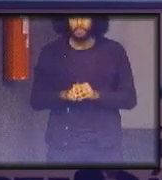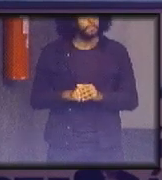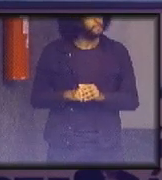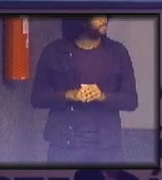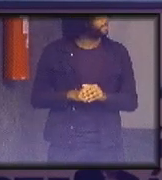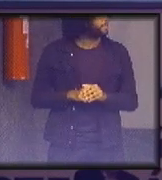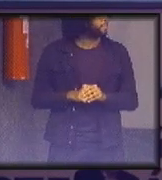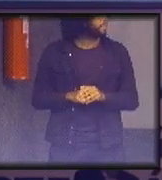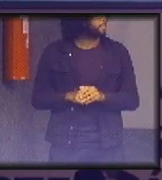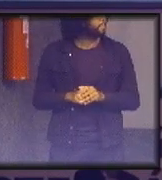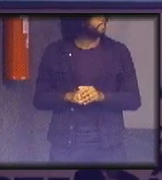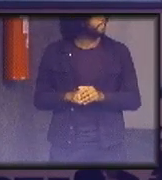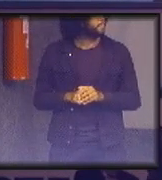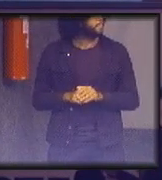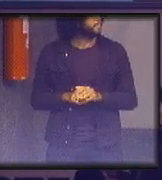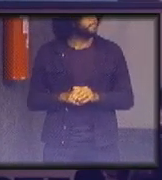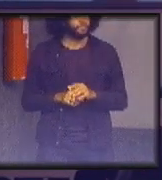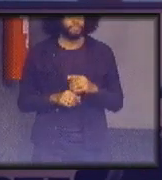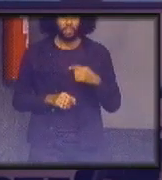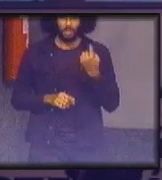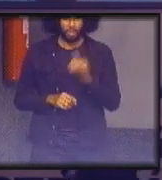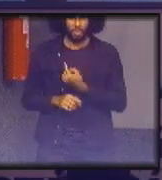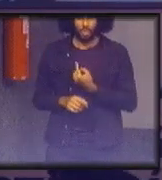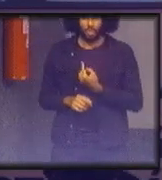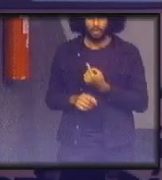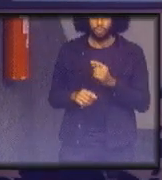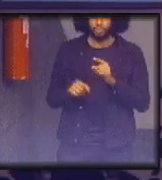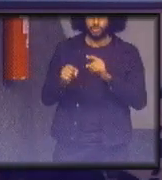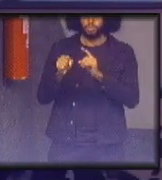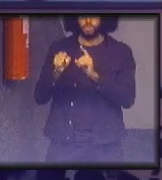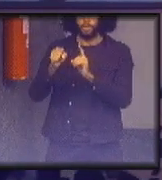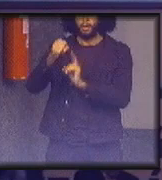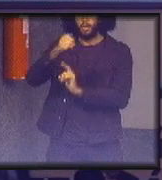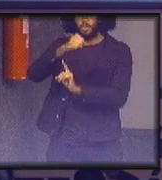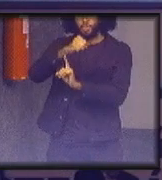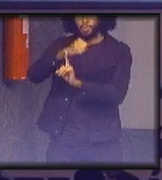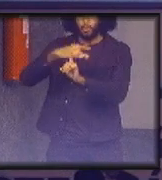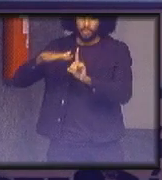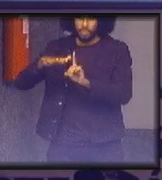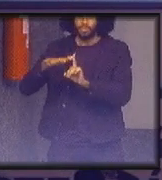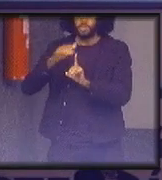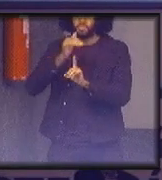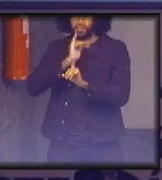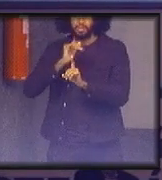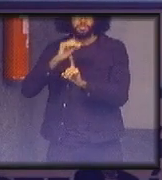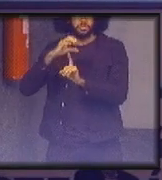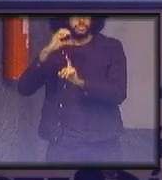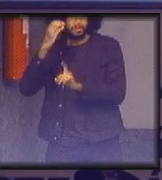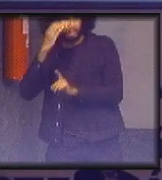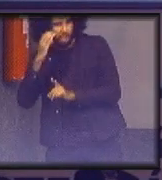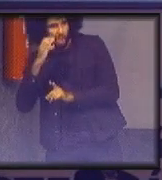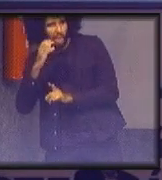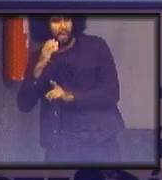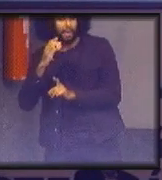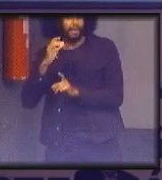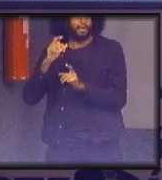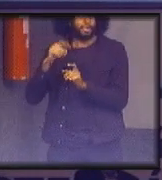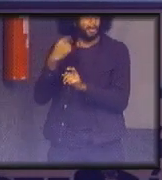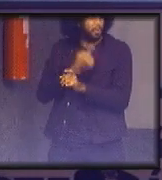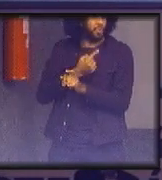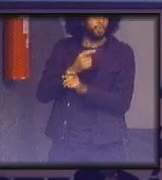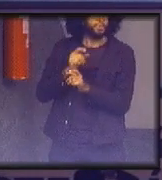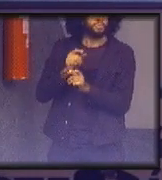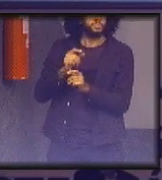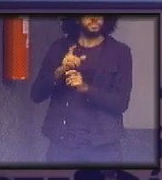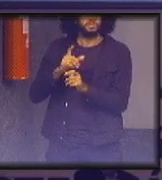que a gente está virando uma sociedade conectada da figura do celular que isso vai permitir que nós sejamos